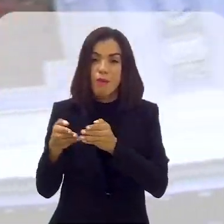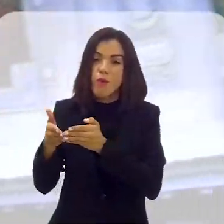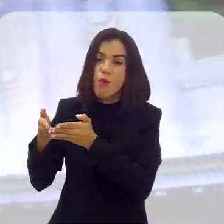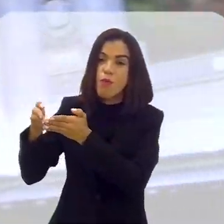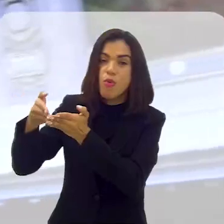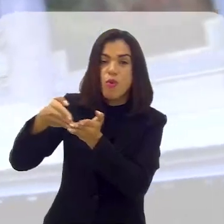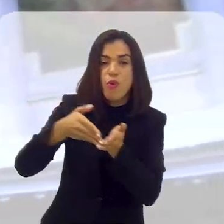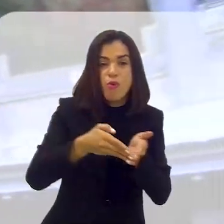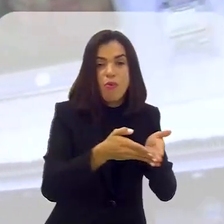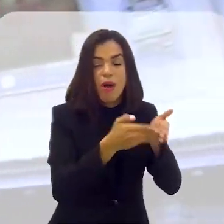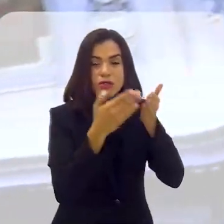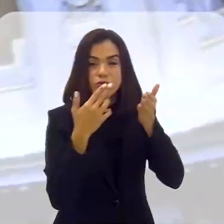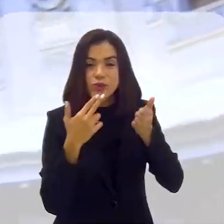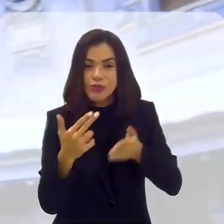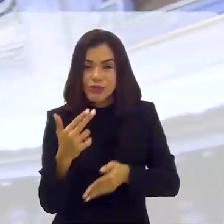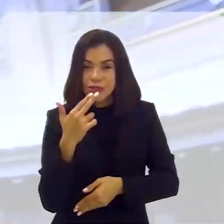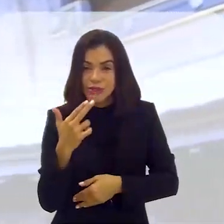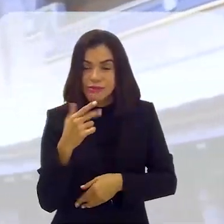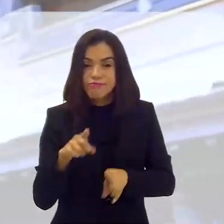estrangeiros,